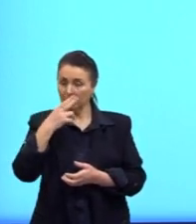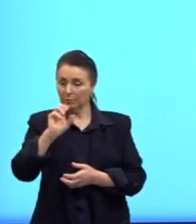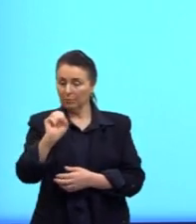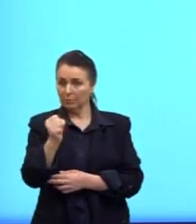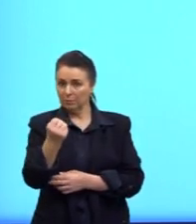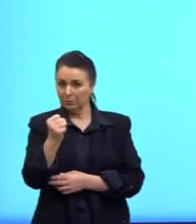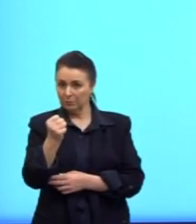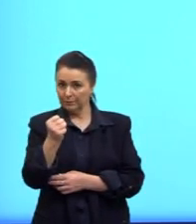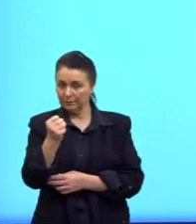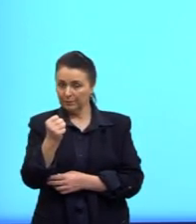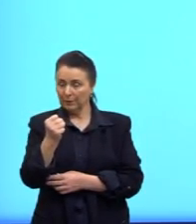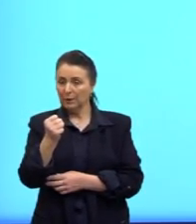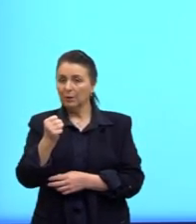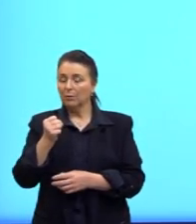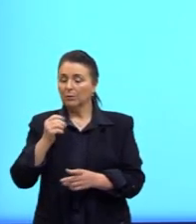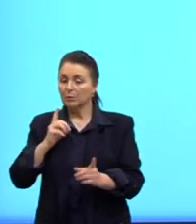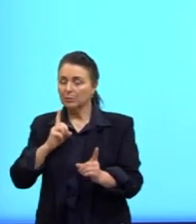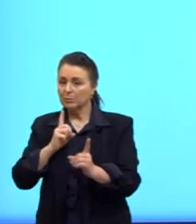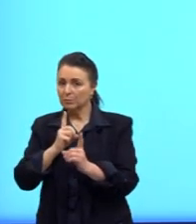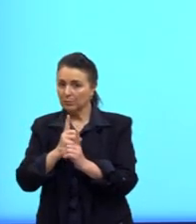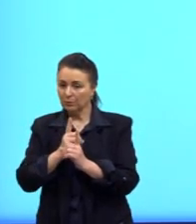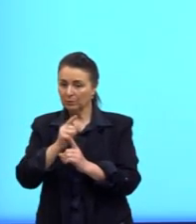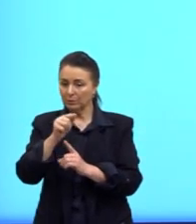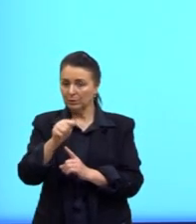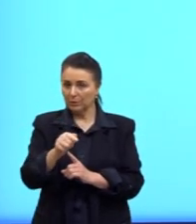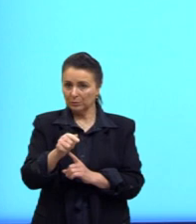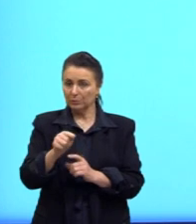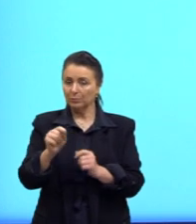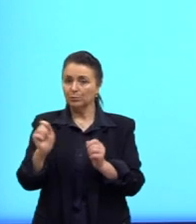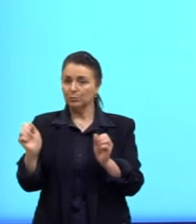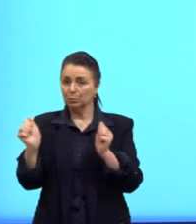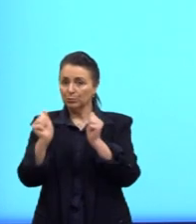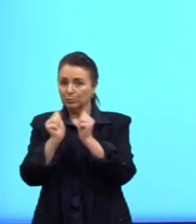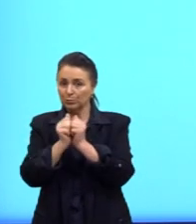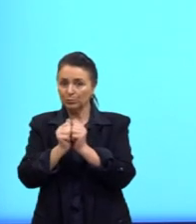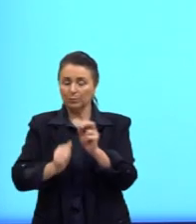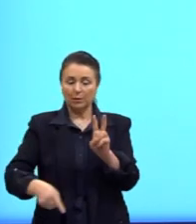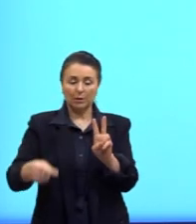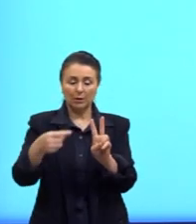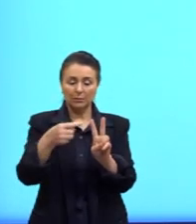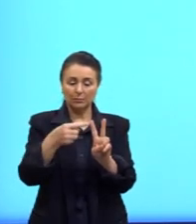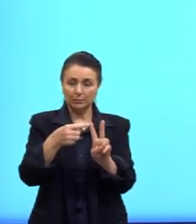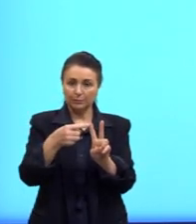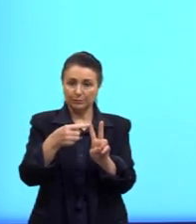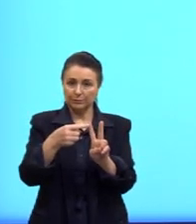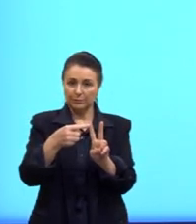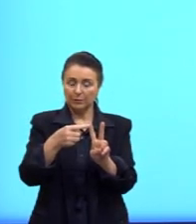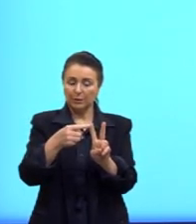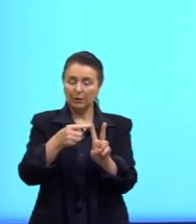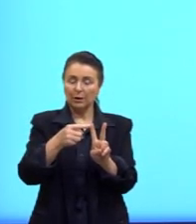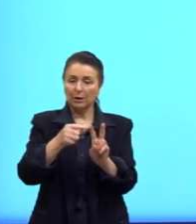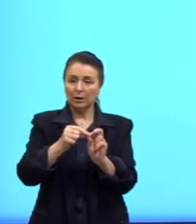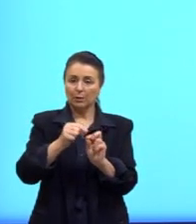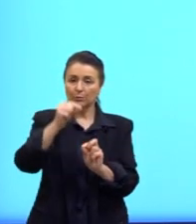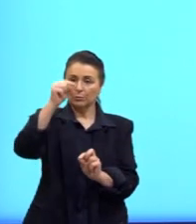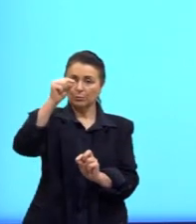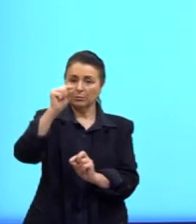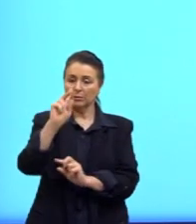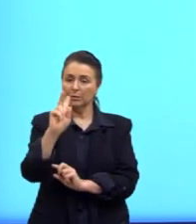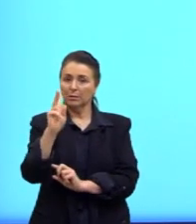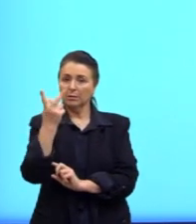Quando a gente chega nessa etapa, a gente pode associar com a raiz quadrada. Então, a altura H